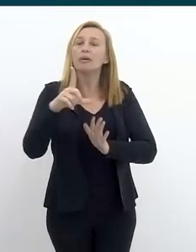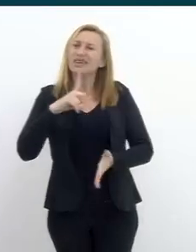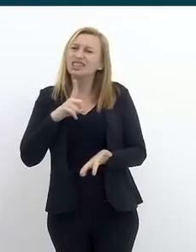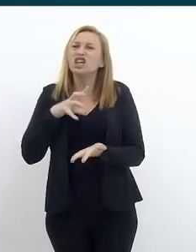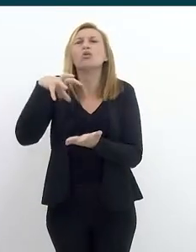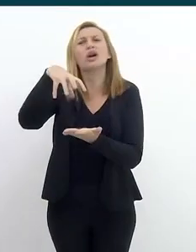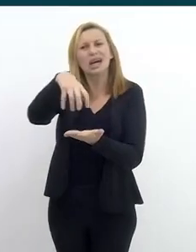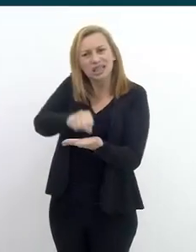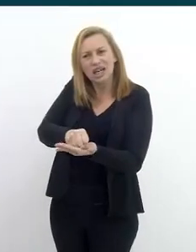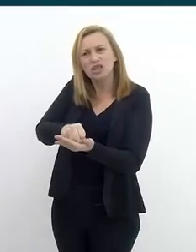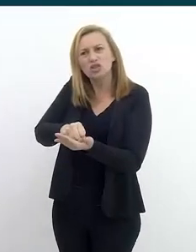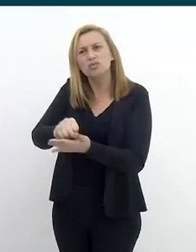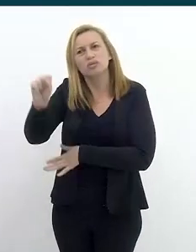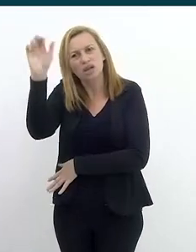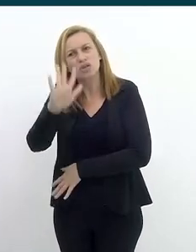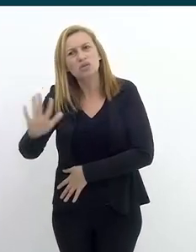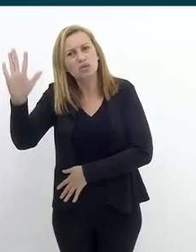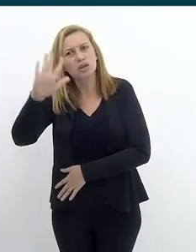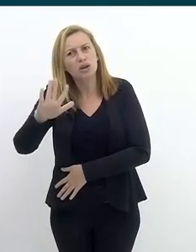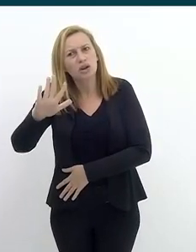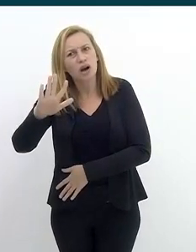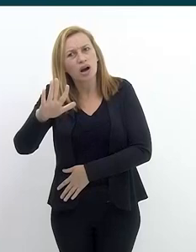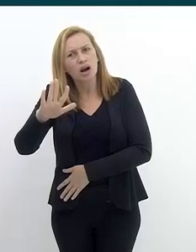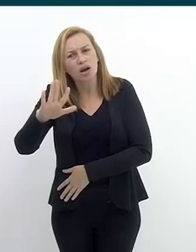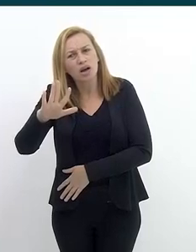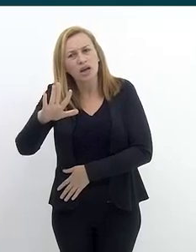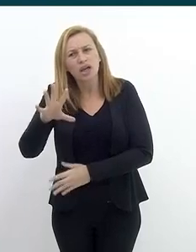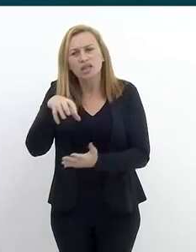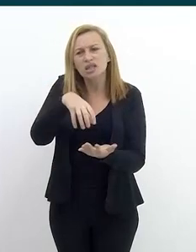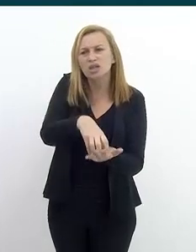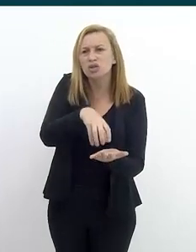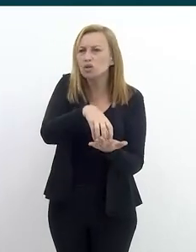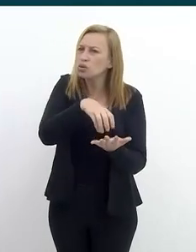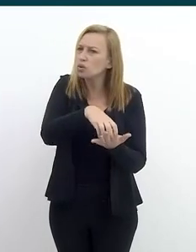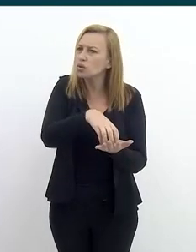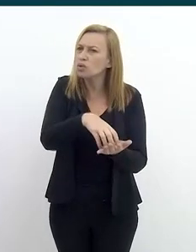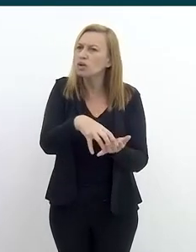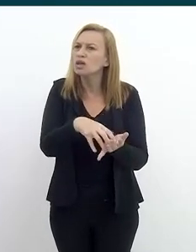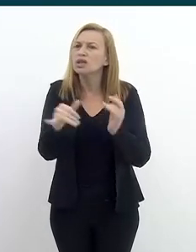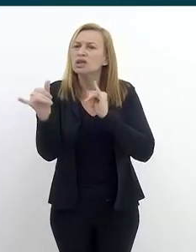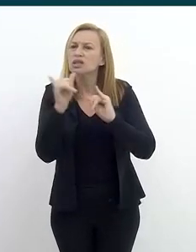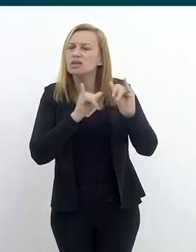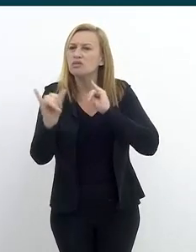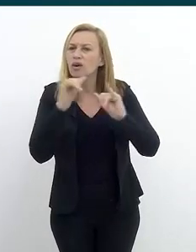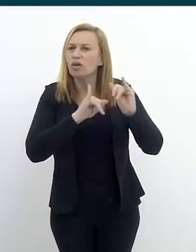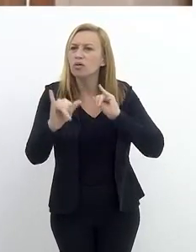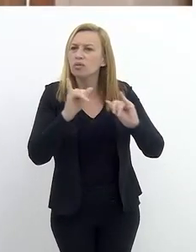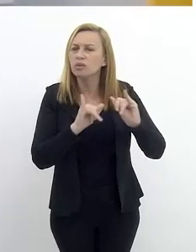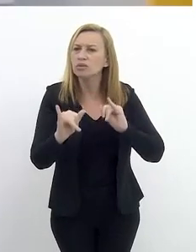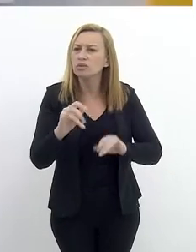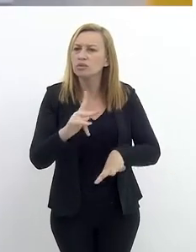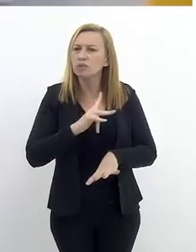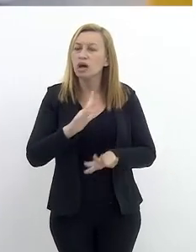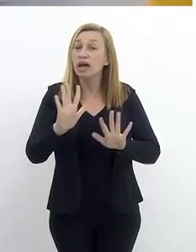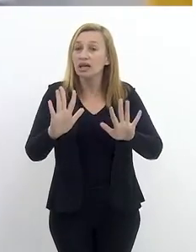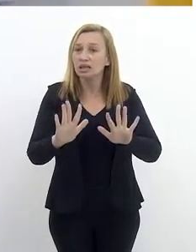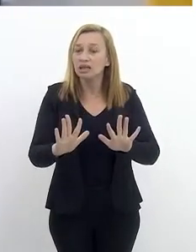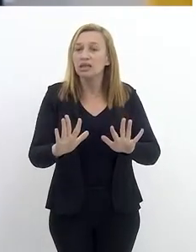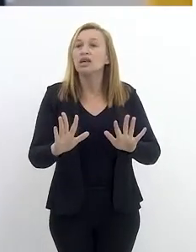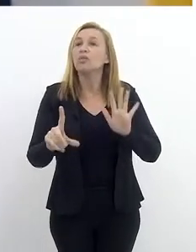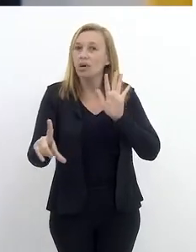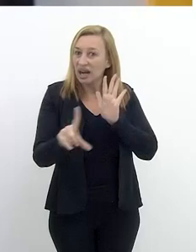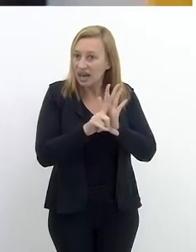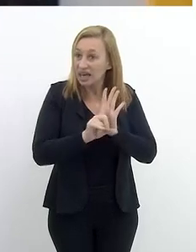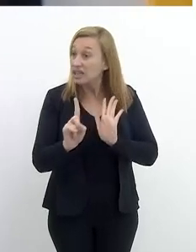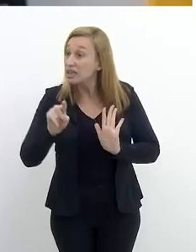cadastro nacional? Esses órgãos, entidades, comunicam entre si? Isso é uma das coisas